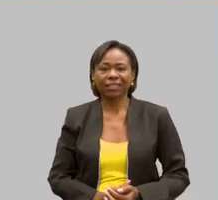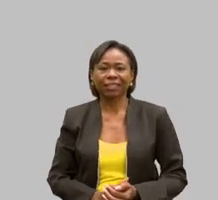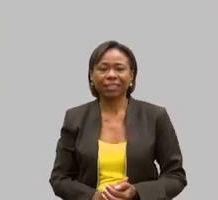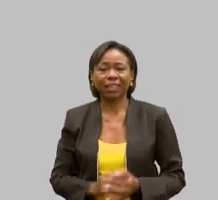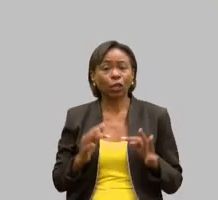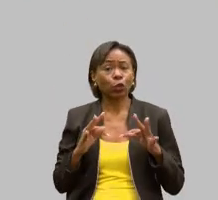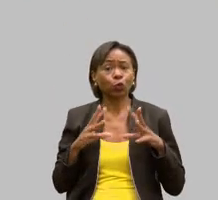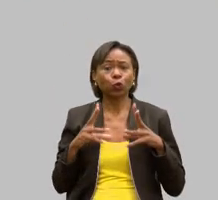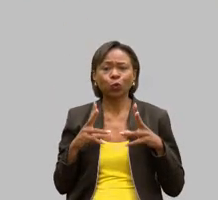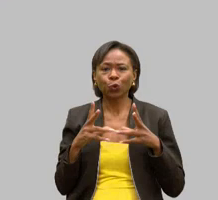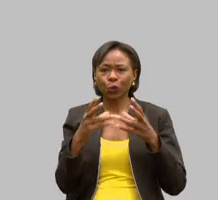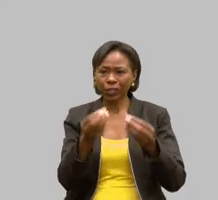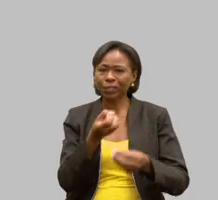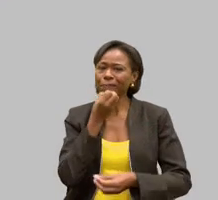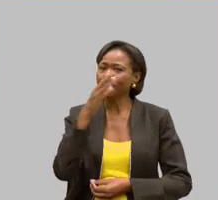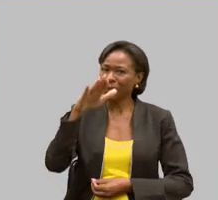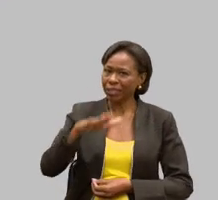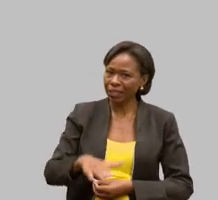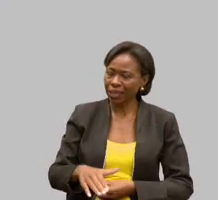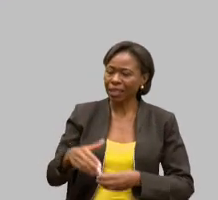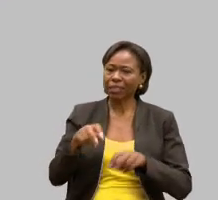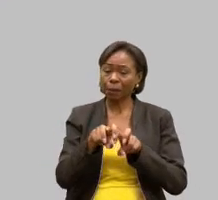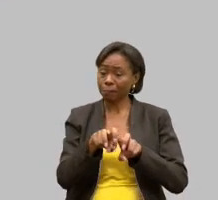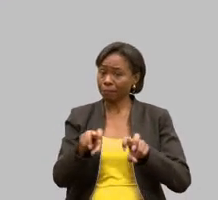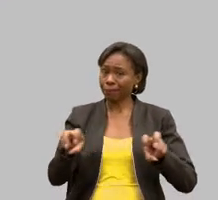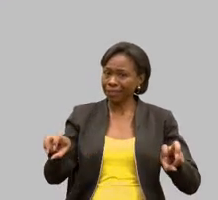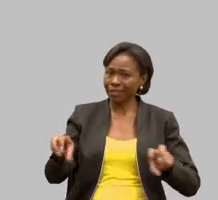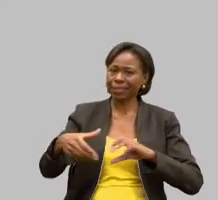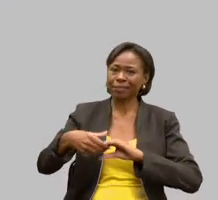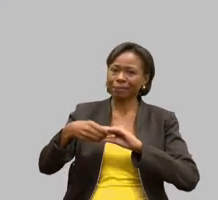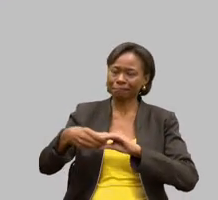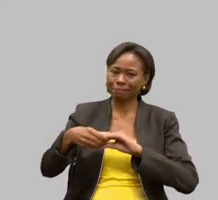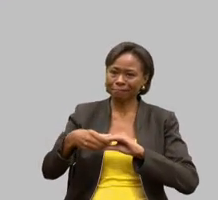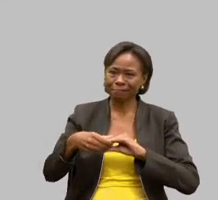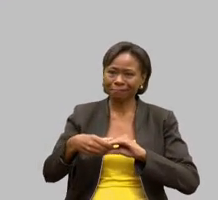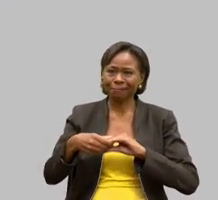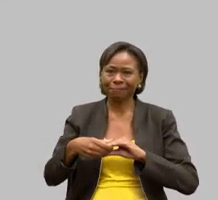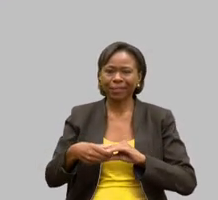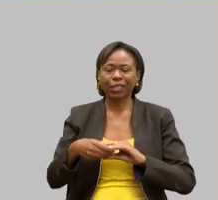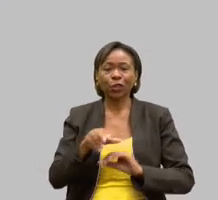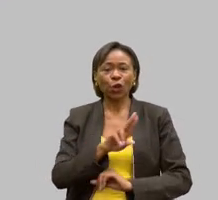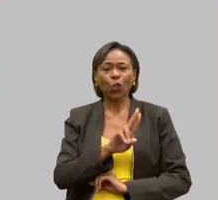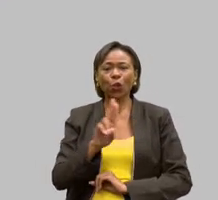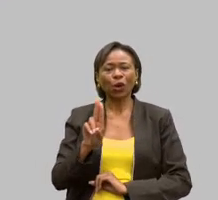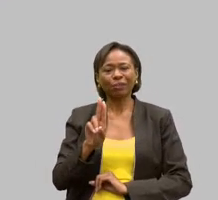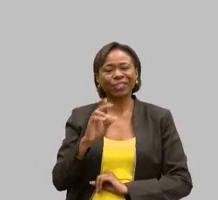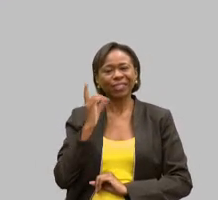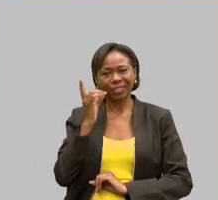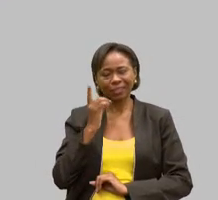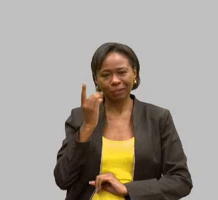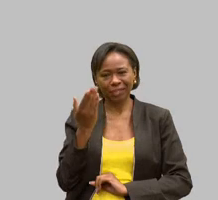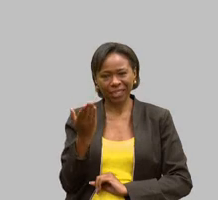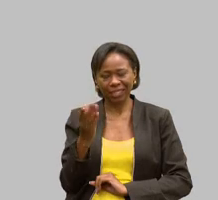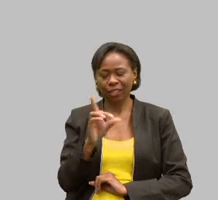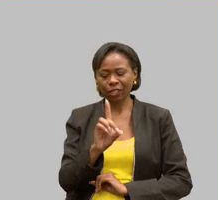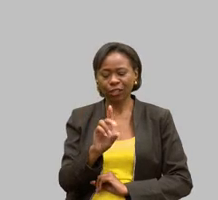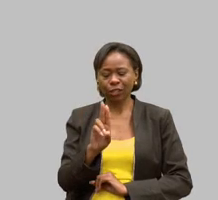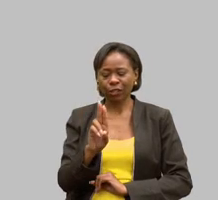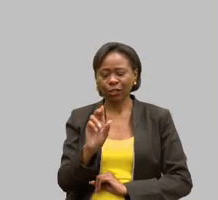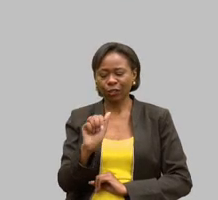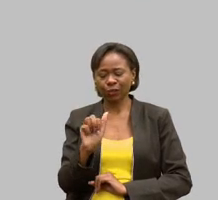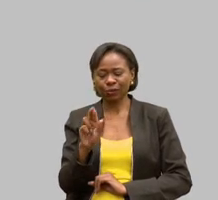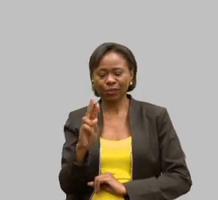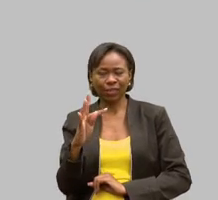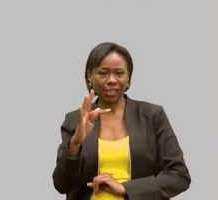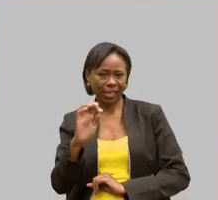cumprimento a mesa do deputado Duarte Mexir